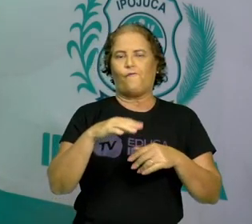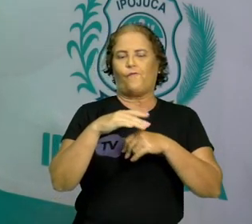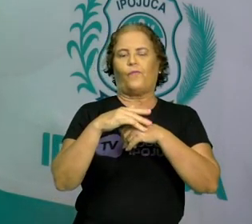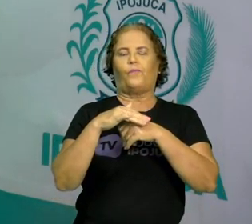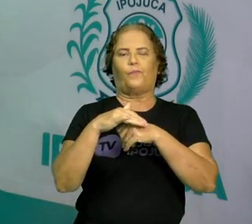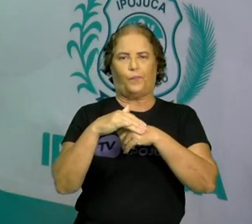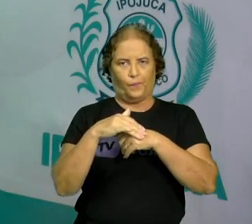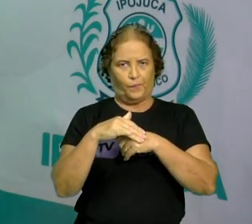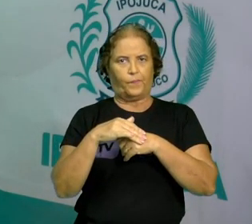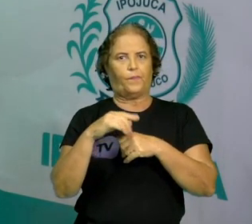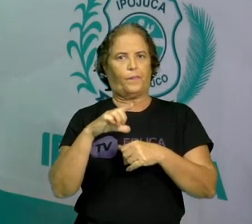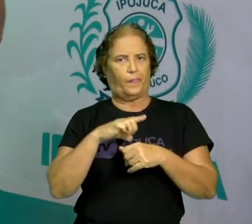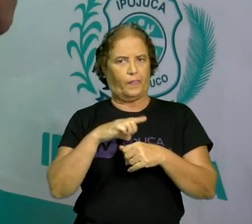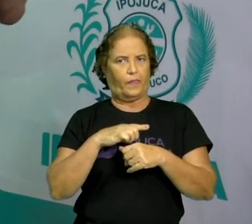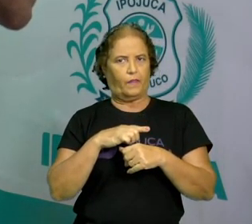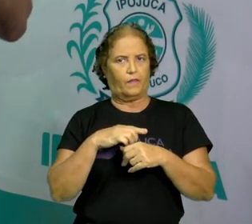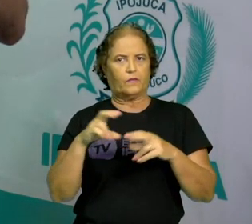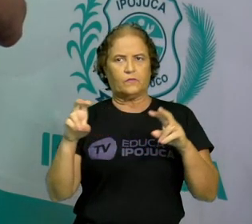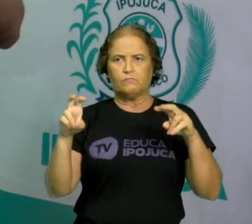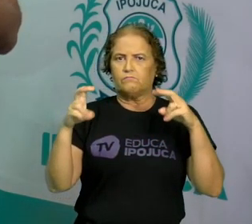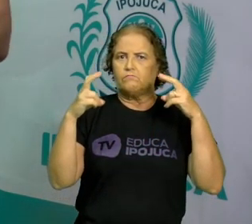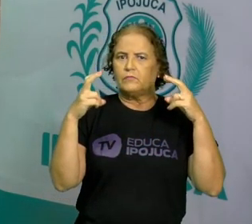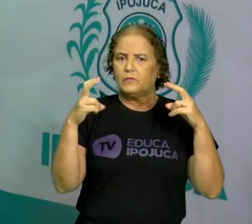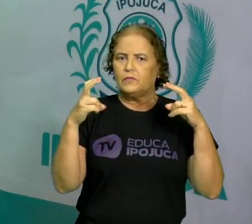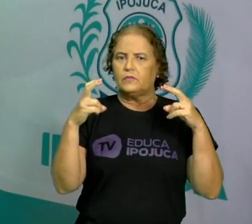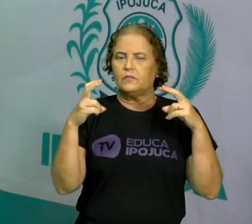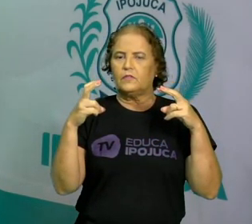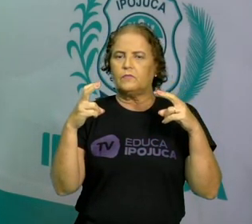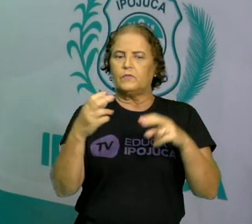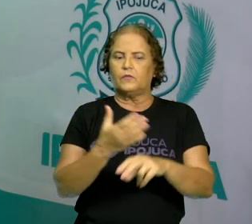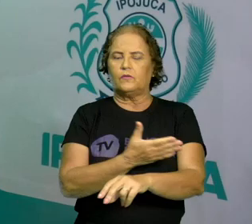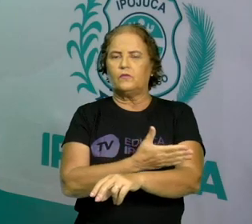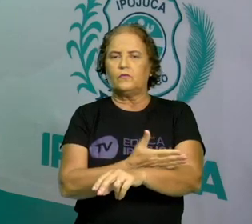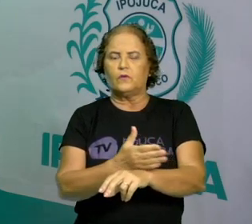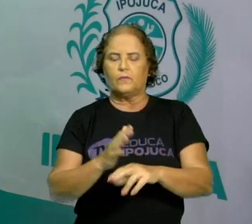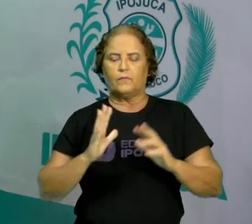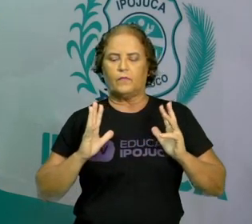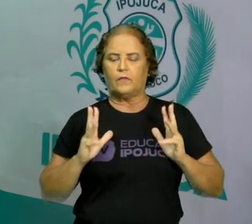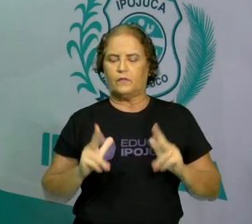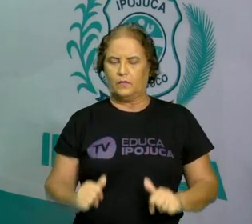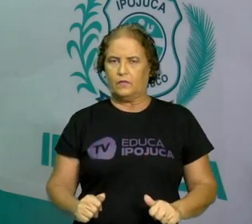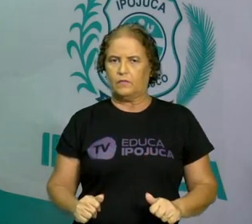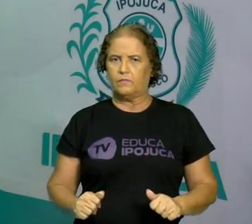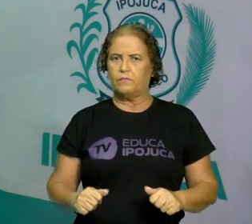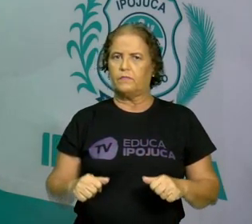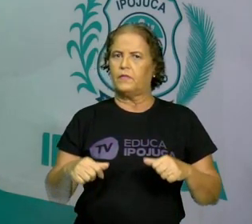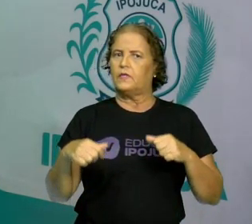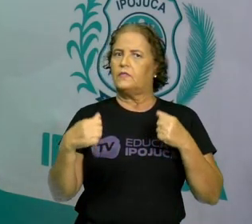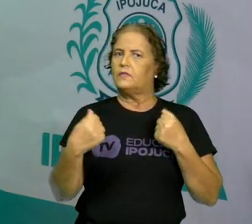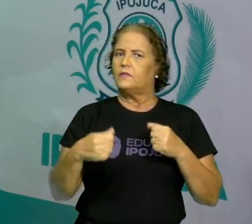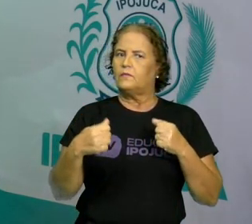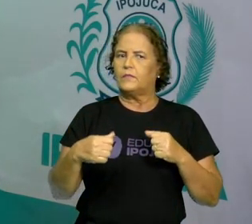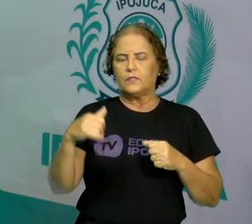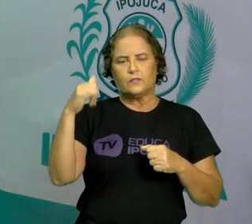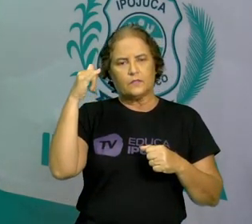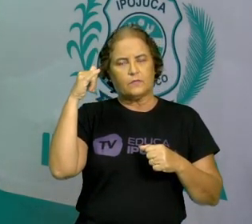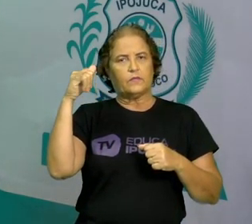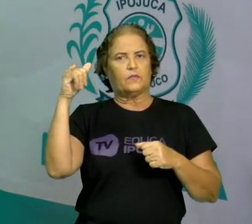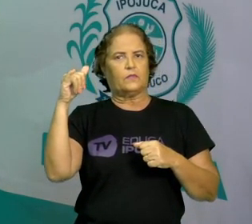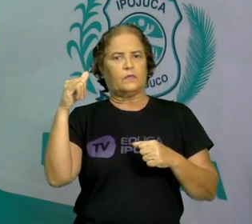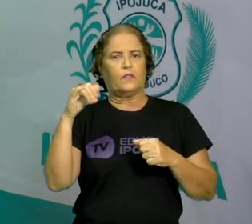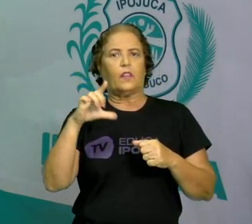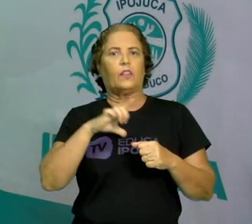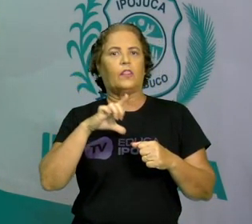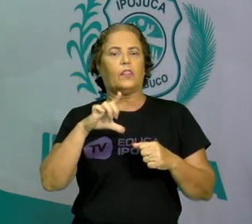percebe que hábitos de higiene são cuidados que devem ser tomados para garantir melhores condições